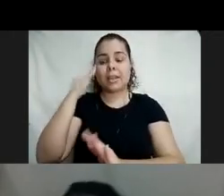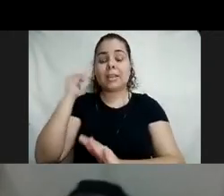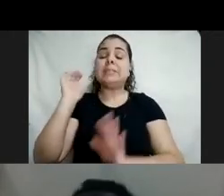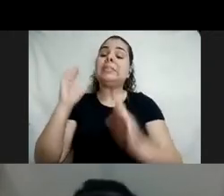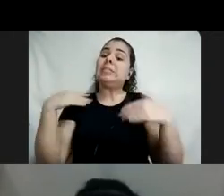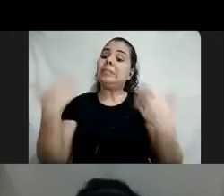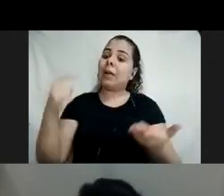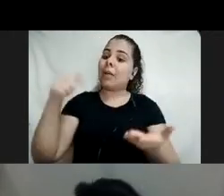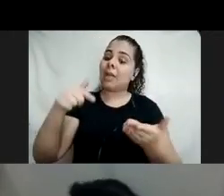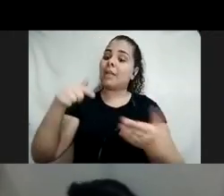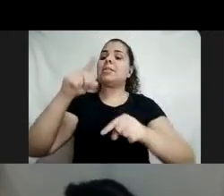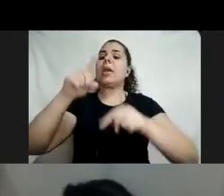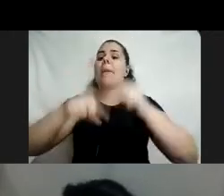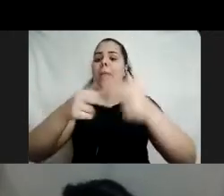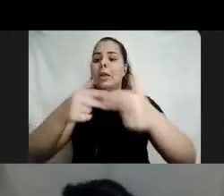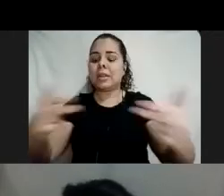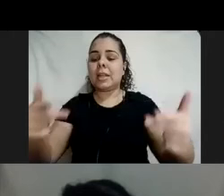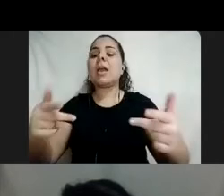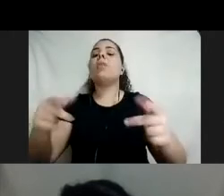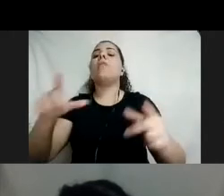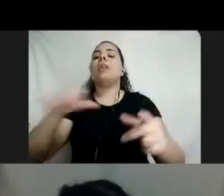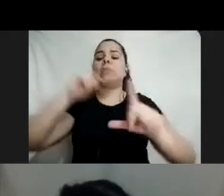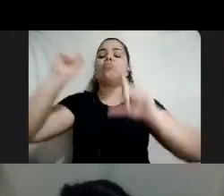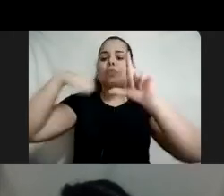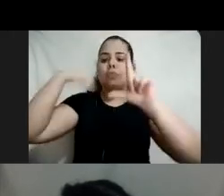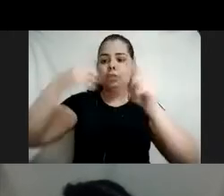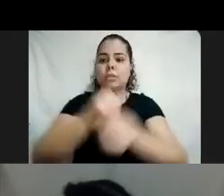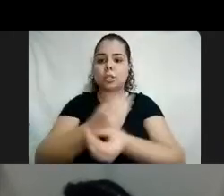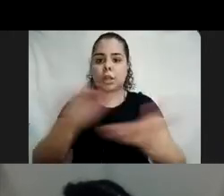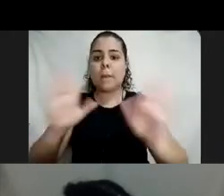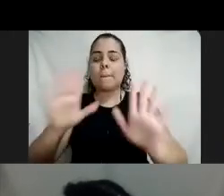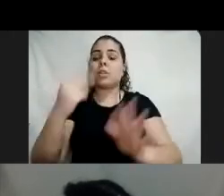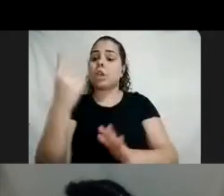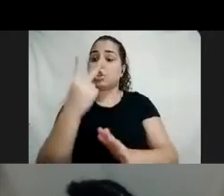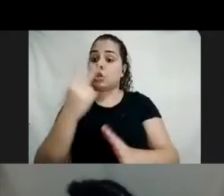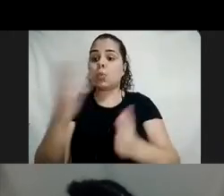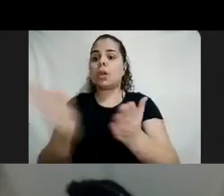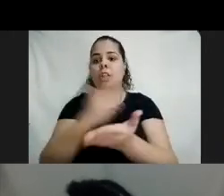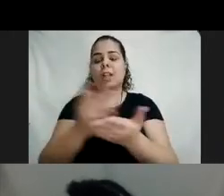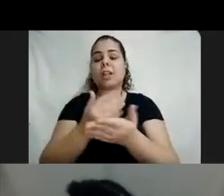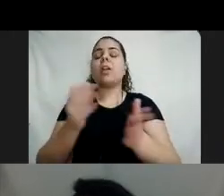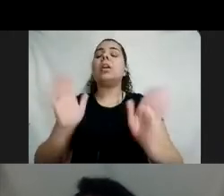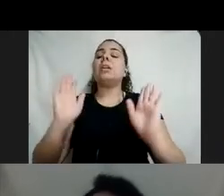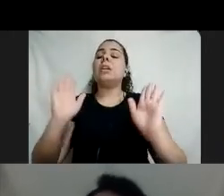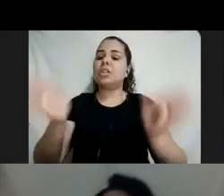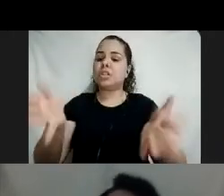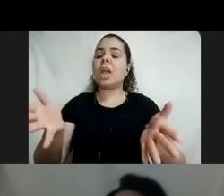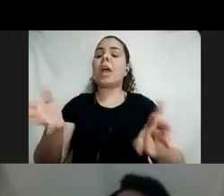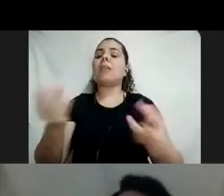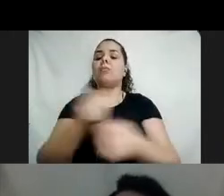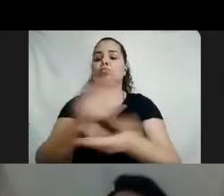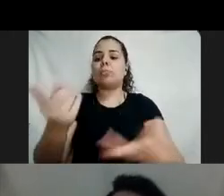gente está finalizando, ele já já vai estar disponível, mas as duas cartilhas já estão disponíveis para vocês lá na plataforma.